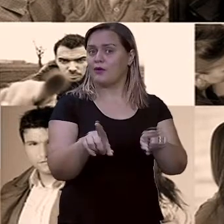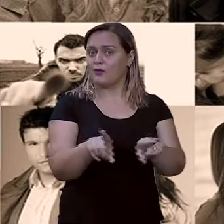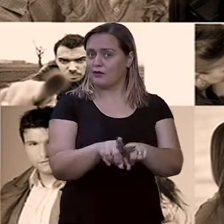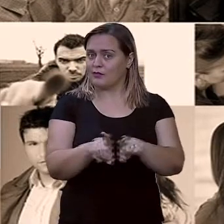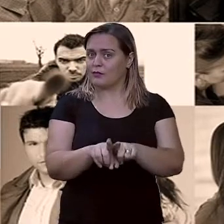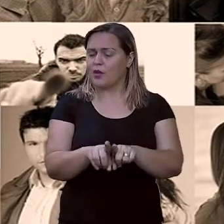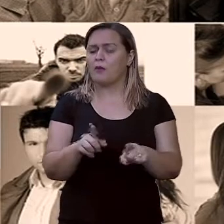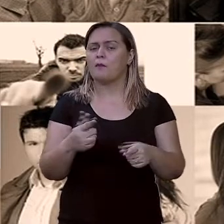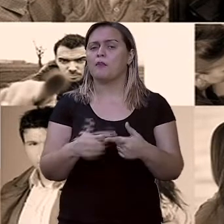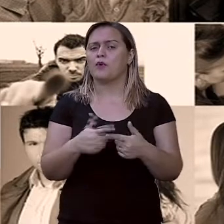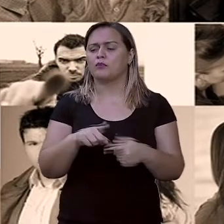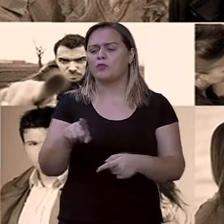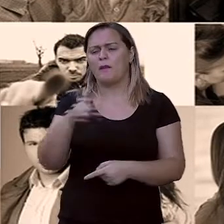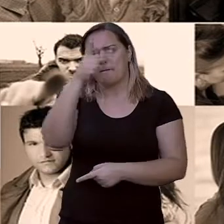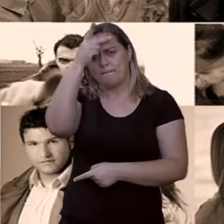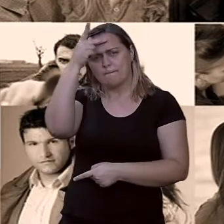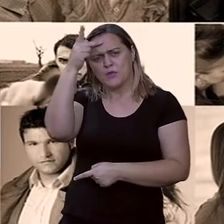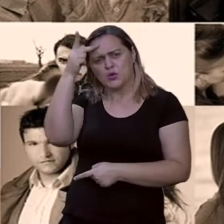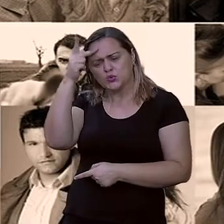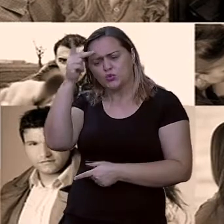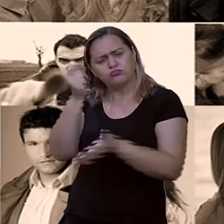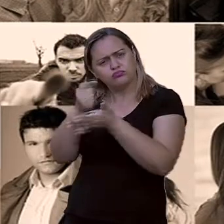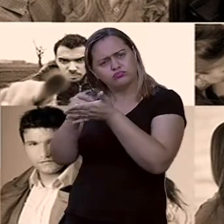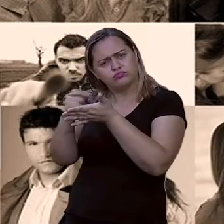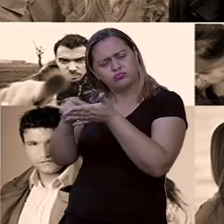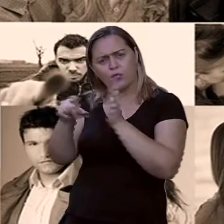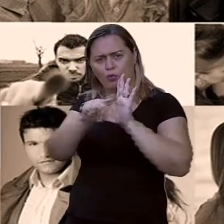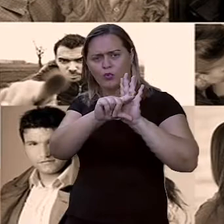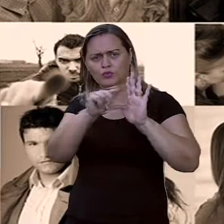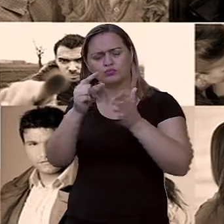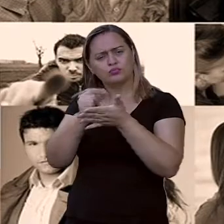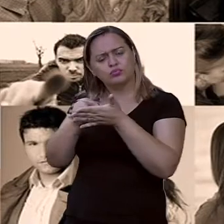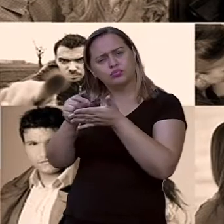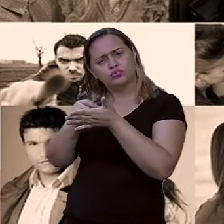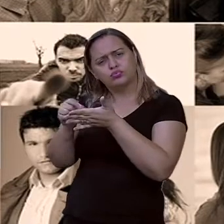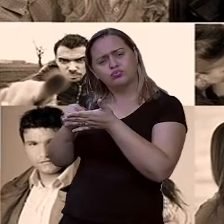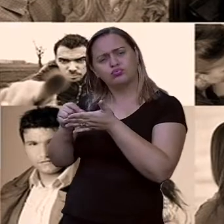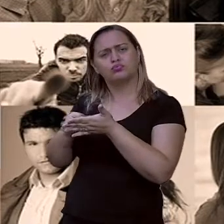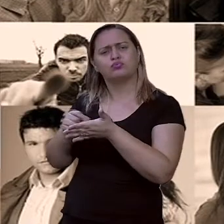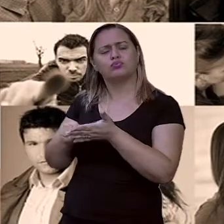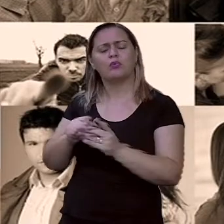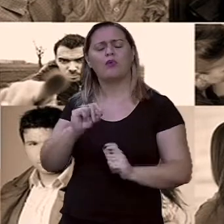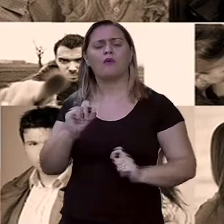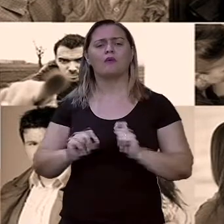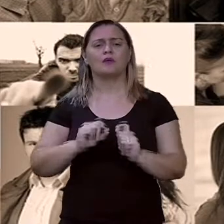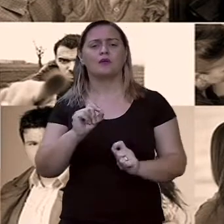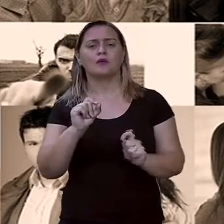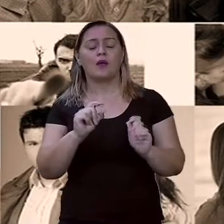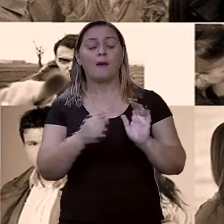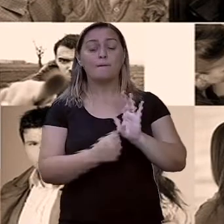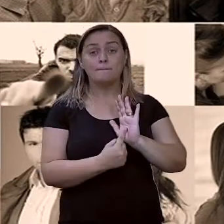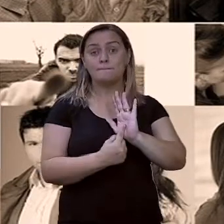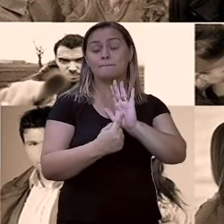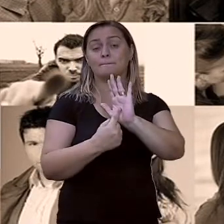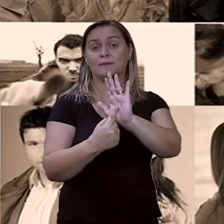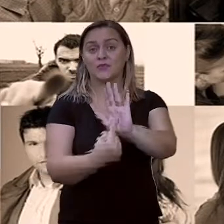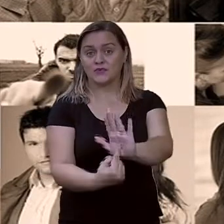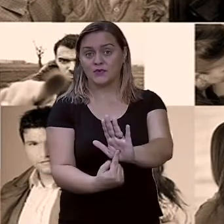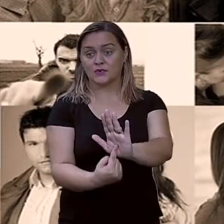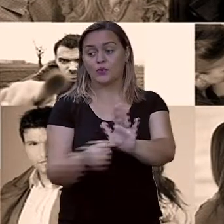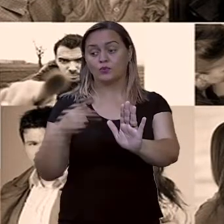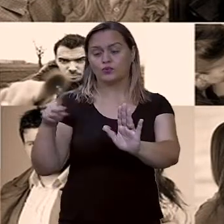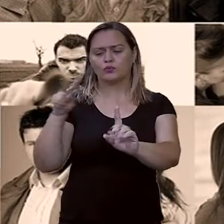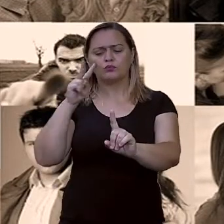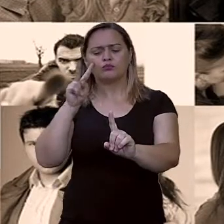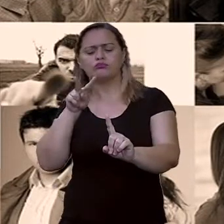é aquela pessoa que está escrevendo um artigo, ele representa e... representa não, né pessoal? Ele apresenta o seu ponto de